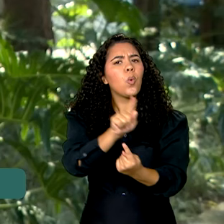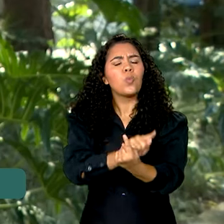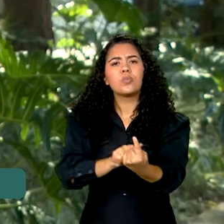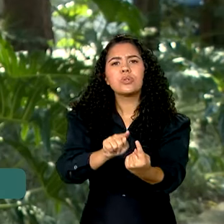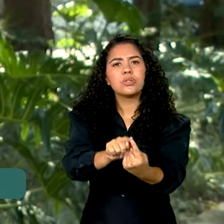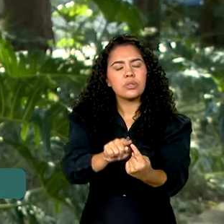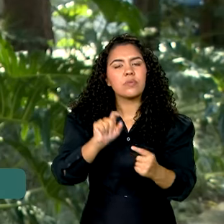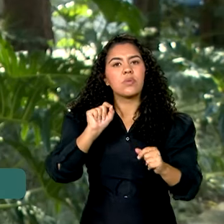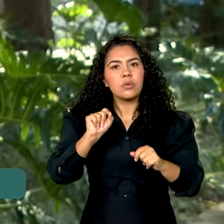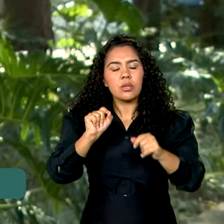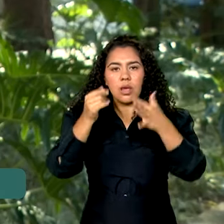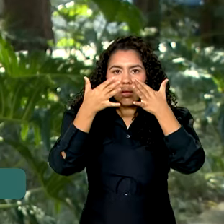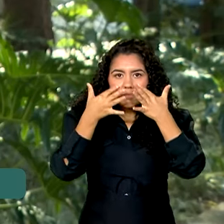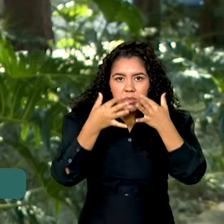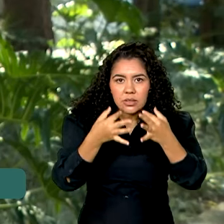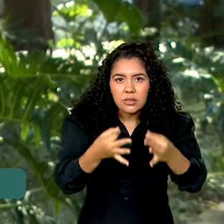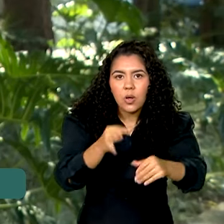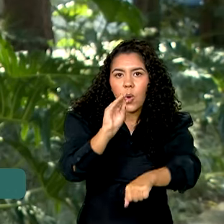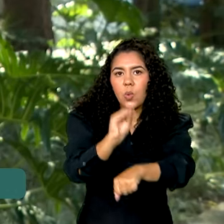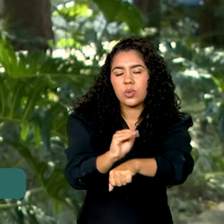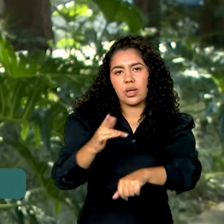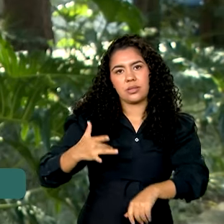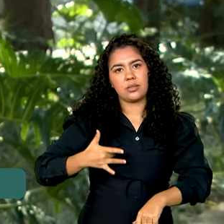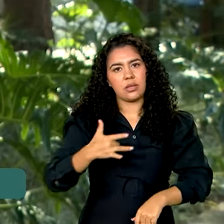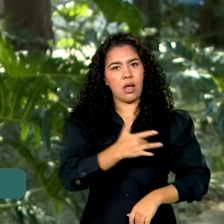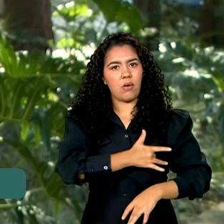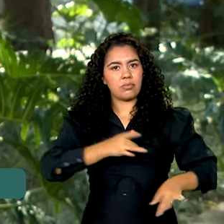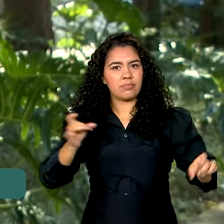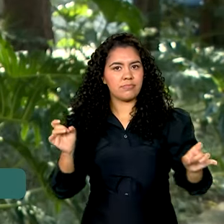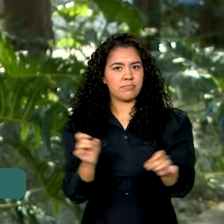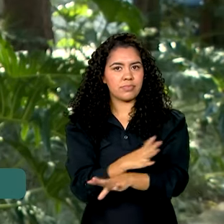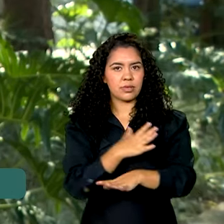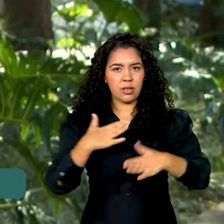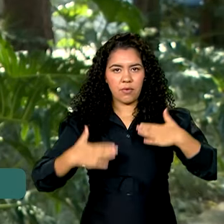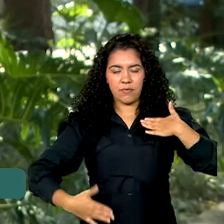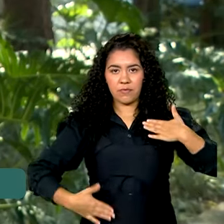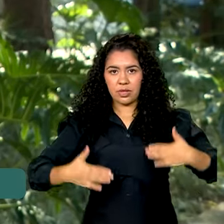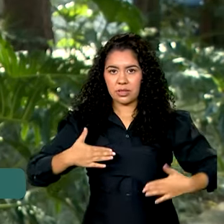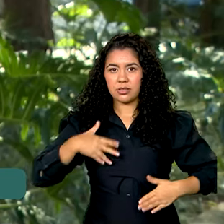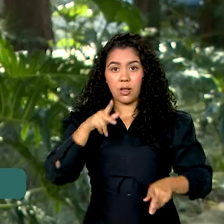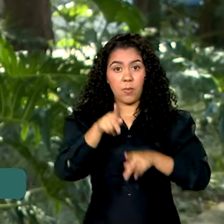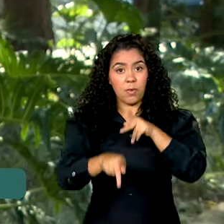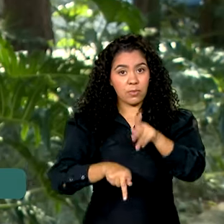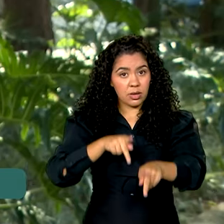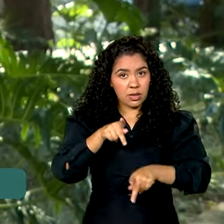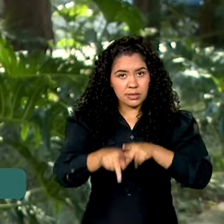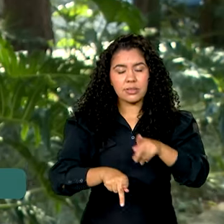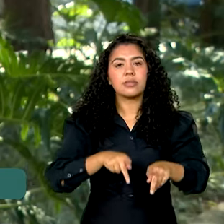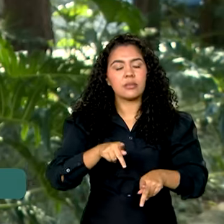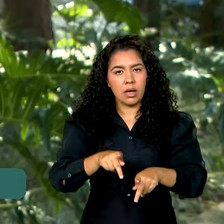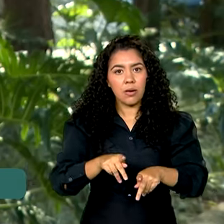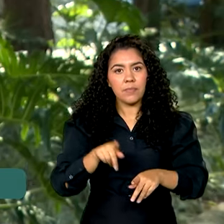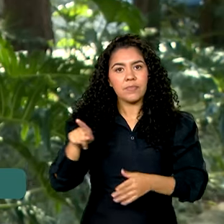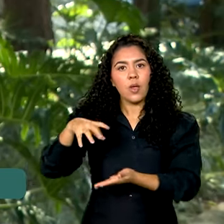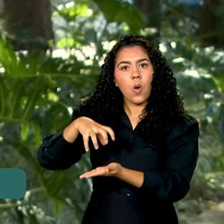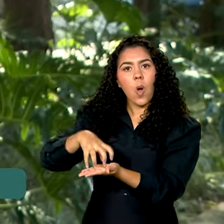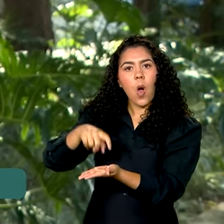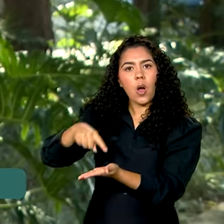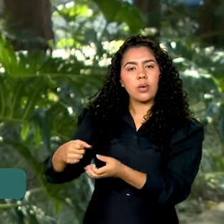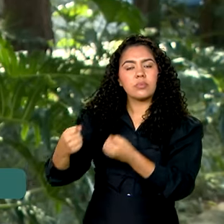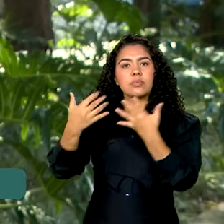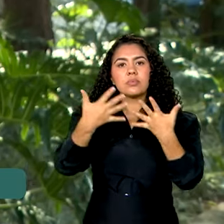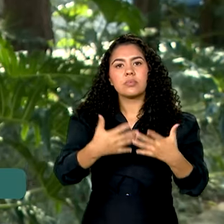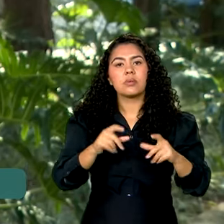zelar pela saúde e integridade física da população. Segundo a agência, não